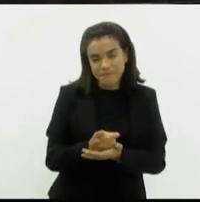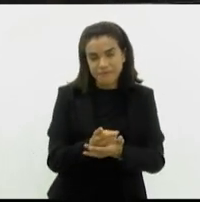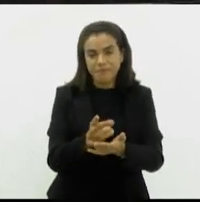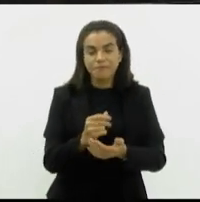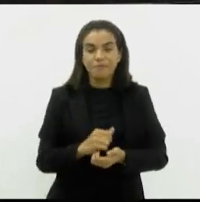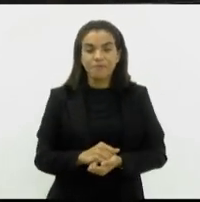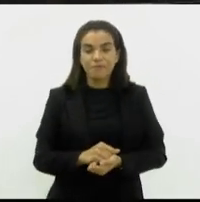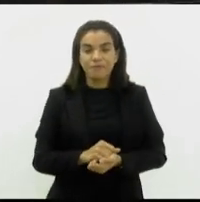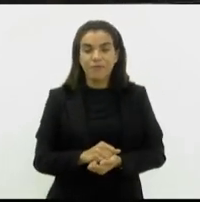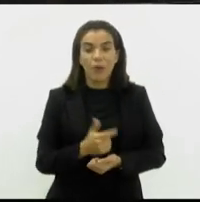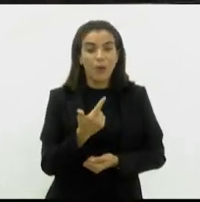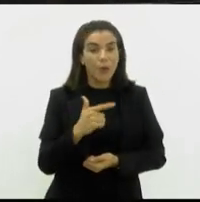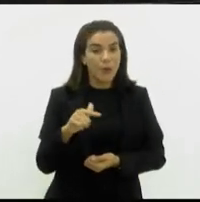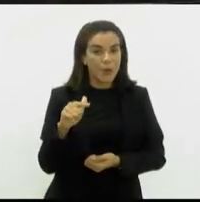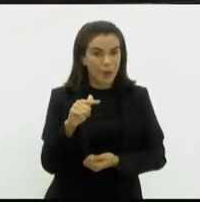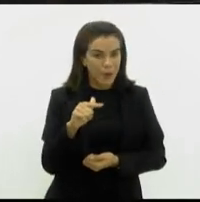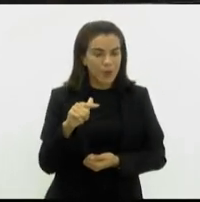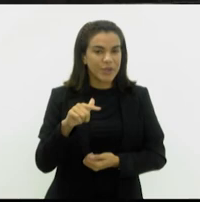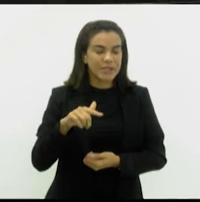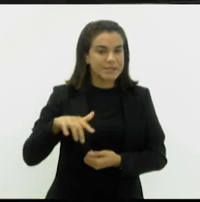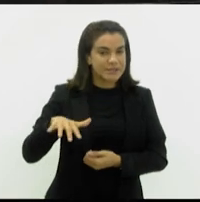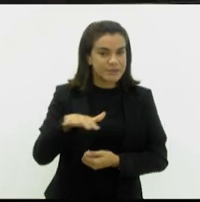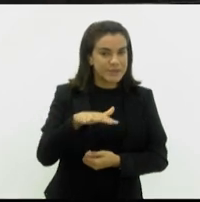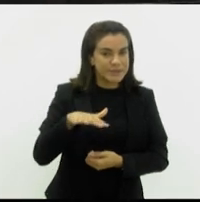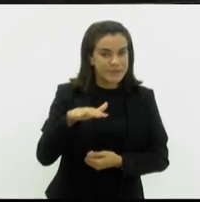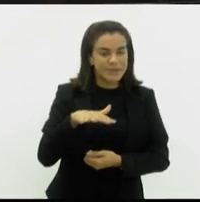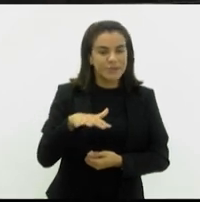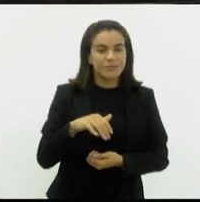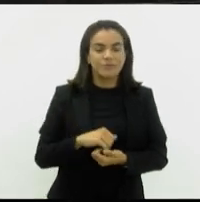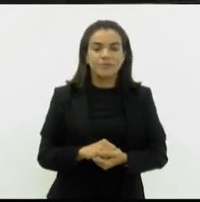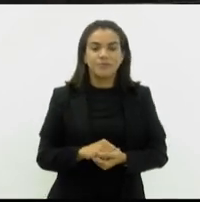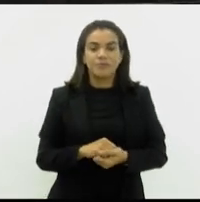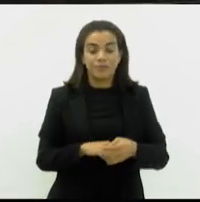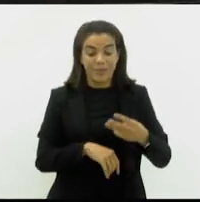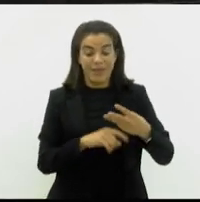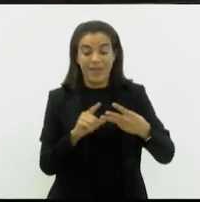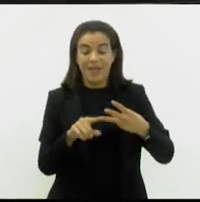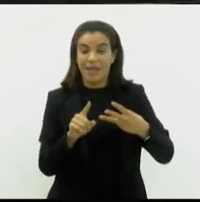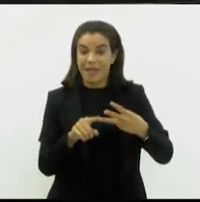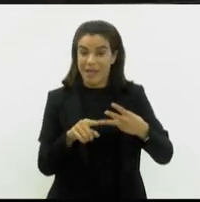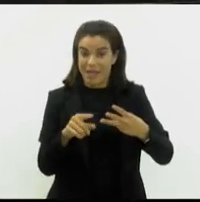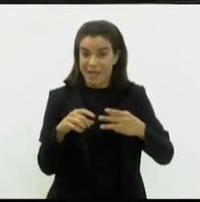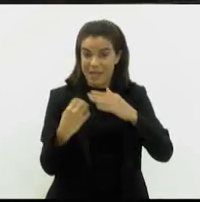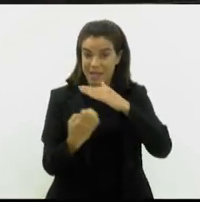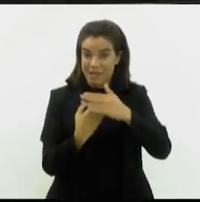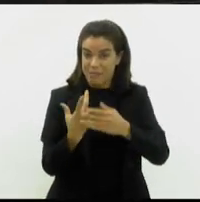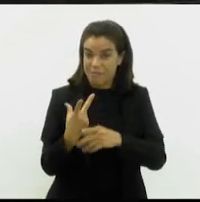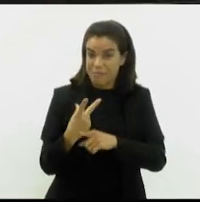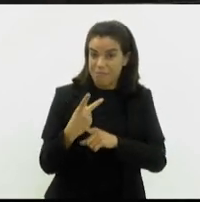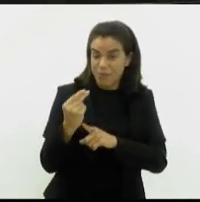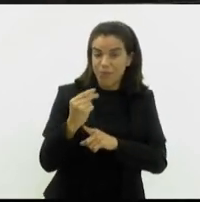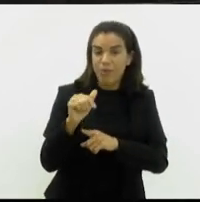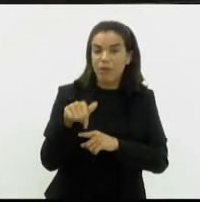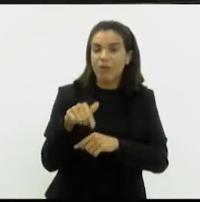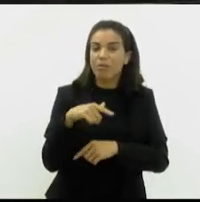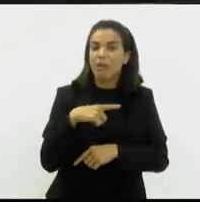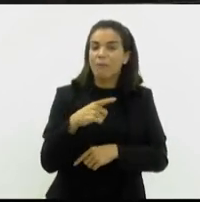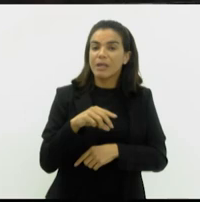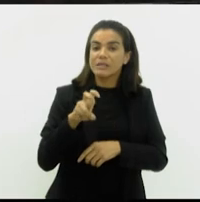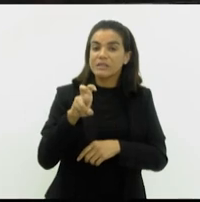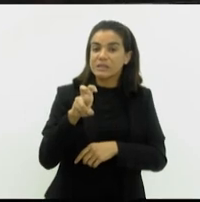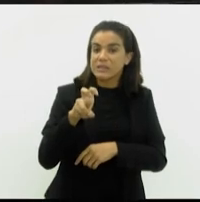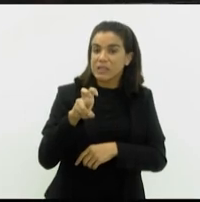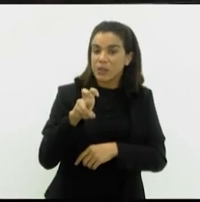Outro ponto que salta os olhos, né, é que a empresa vencedora teve mais de cinco alterações contratuais